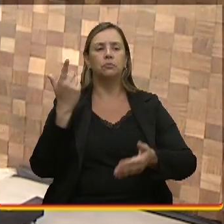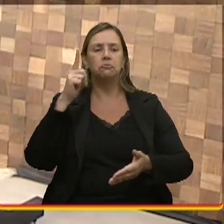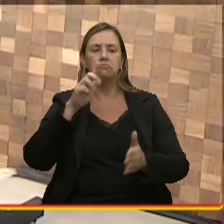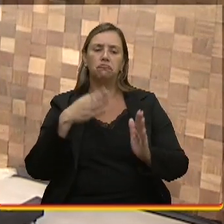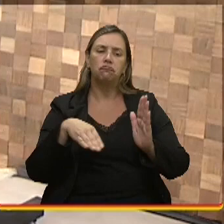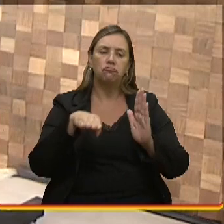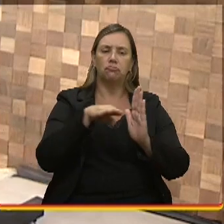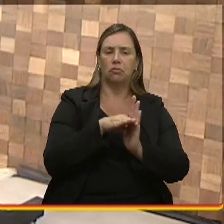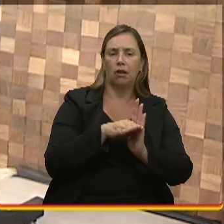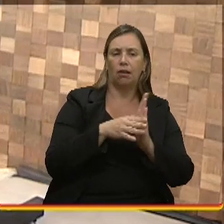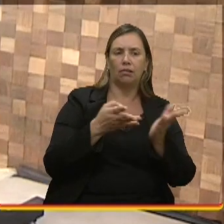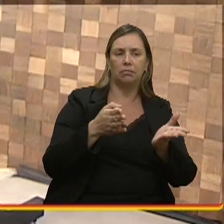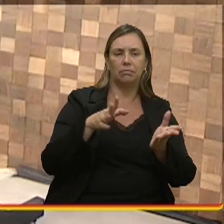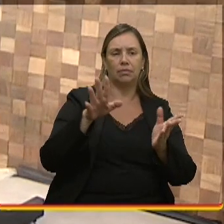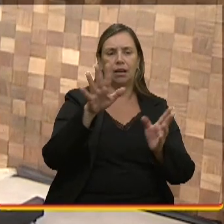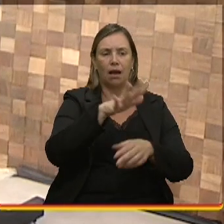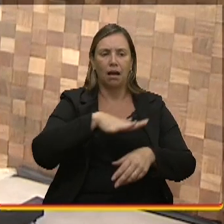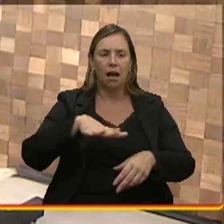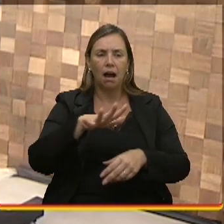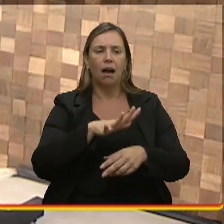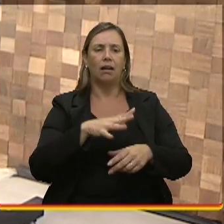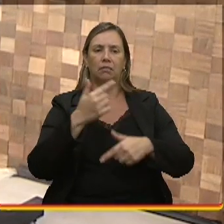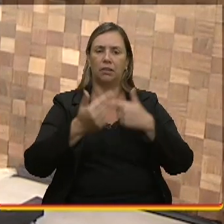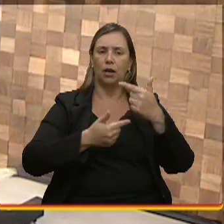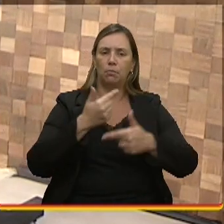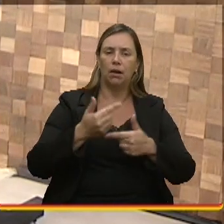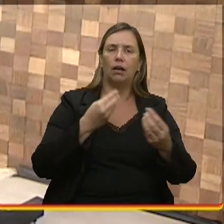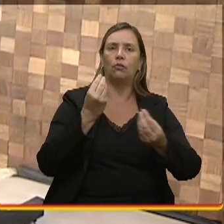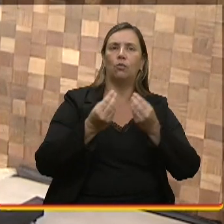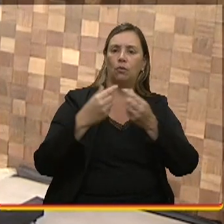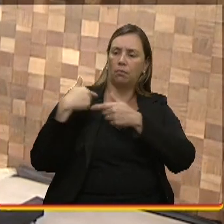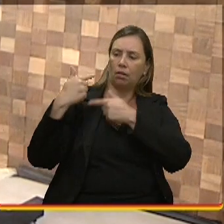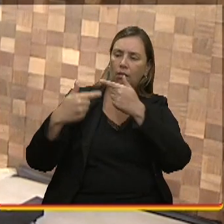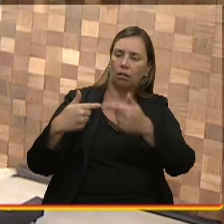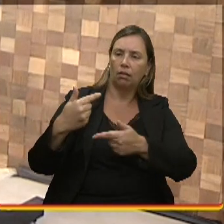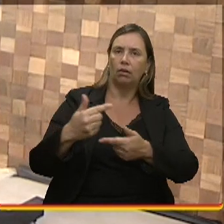Como fez essa migração de carreira, Aline? Bem-vinda.